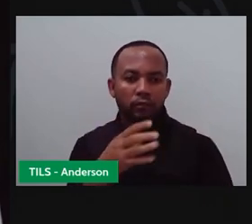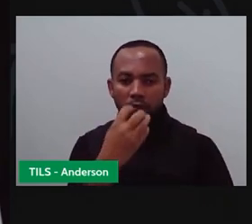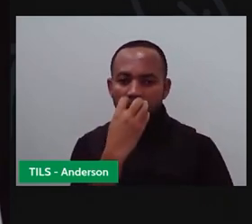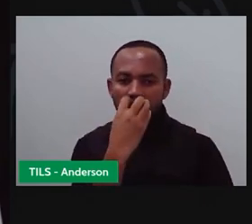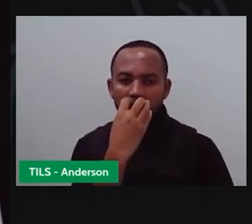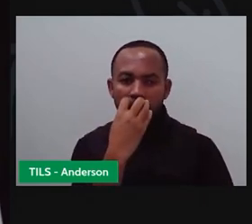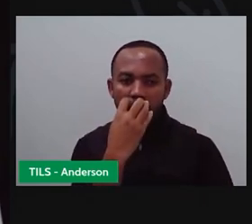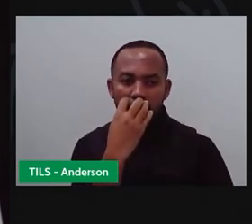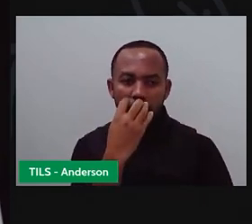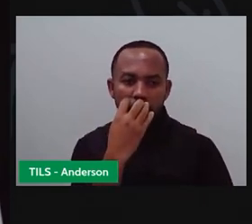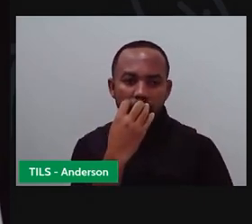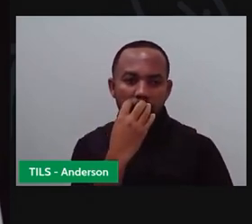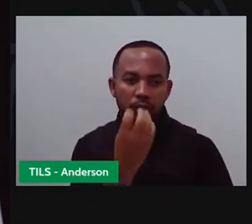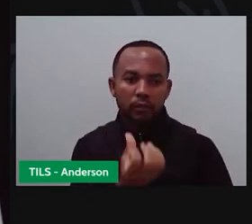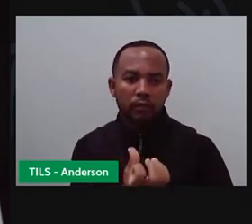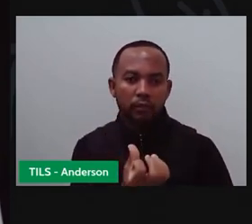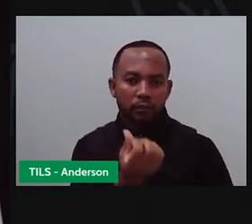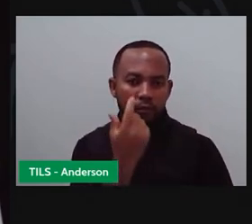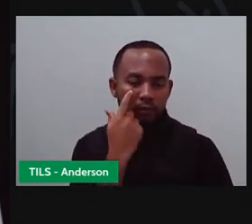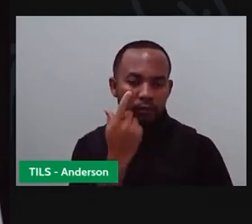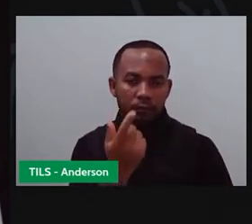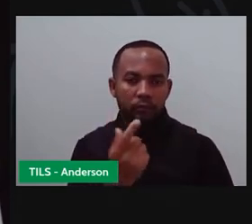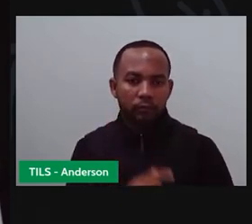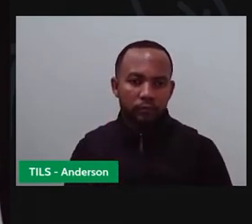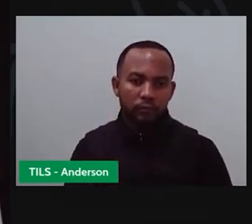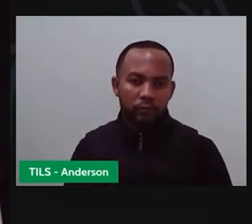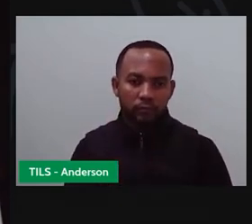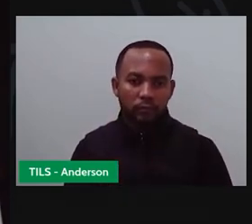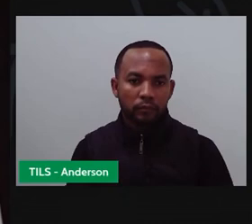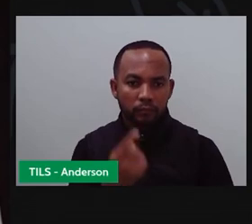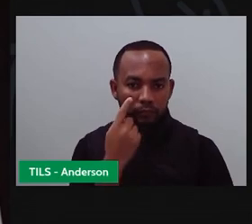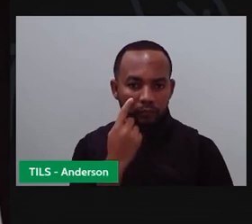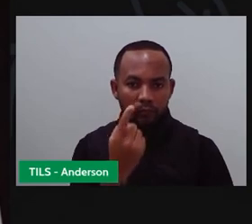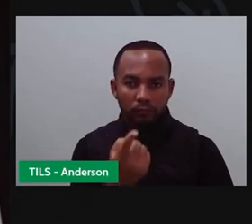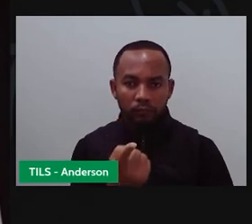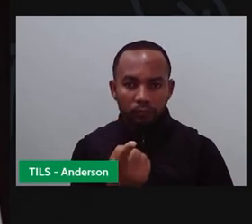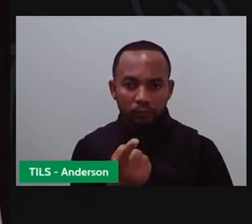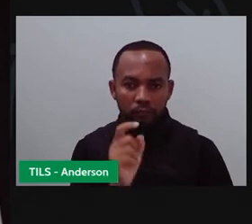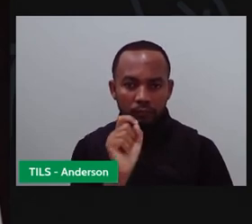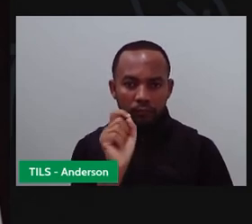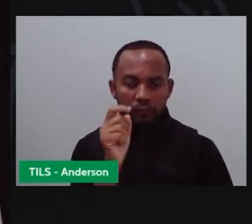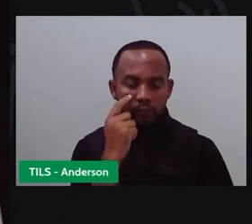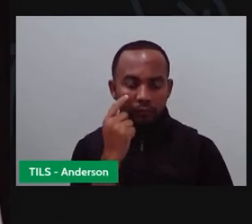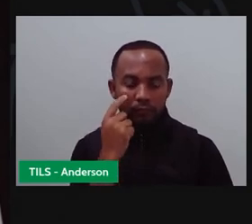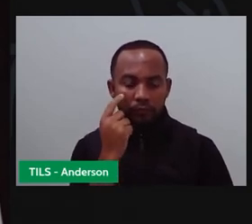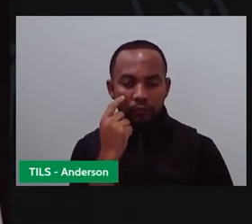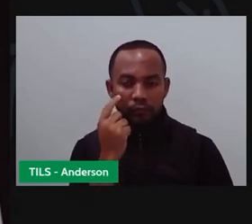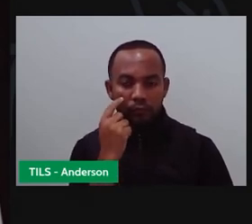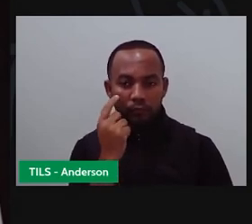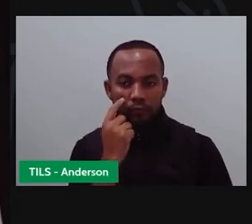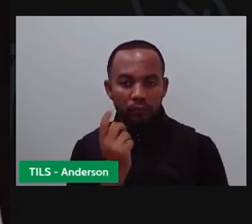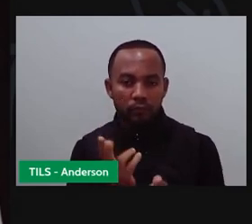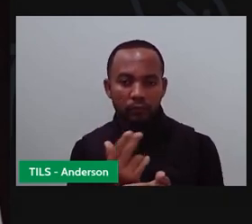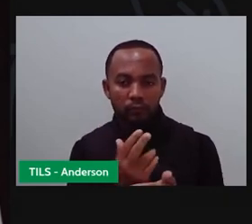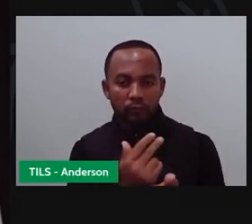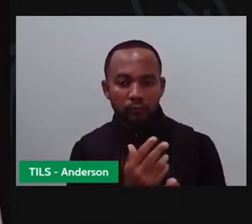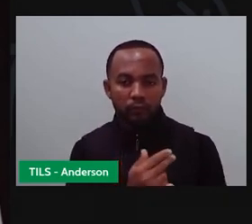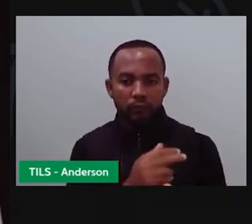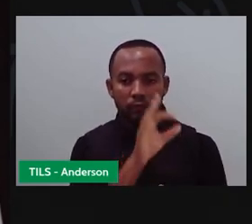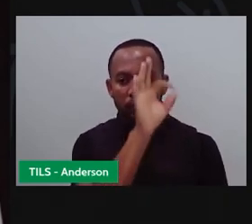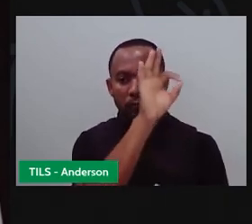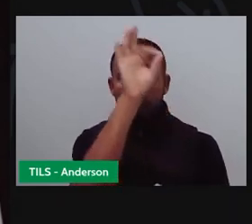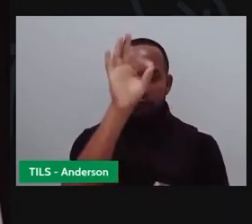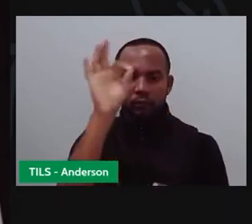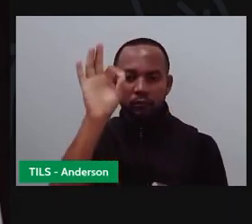E cachorro, eu sei que são o quê? Seis. E aqui, através disso, né? Através desse gráfico, eu tenho o quê?